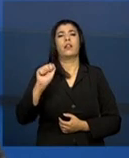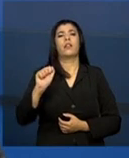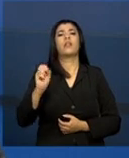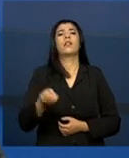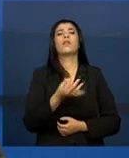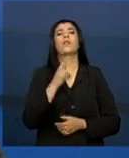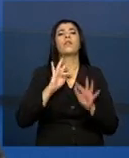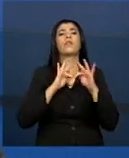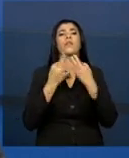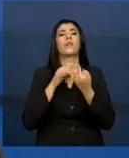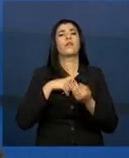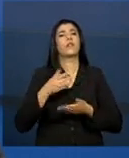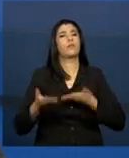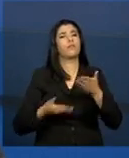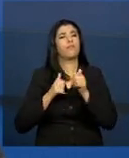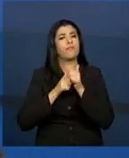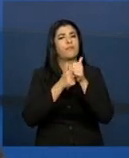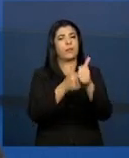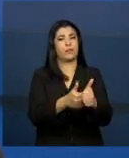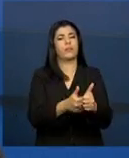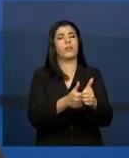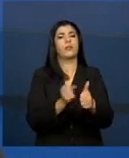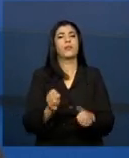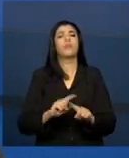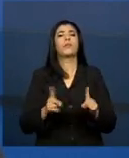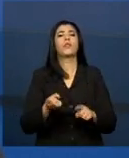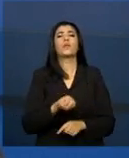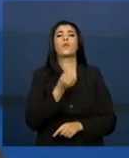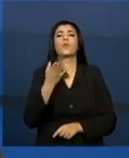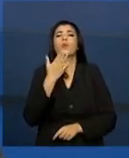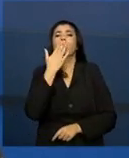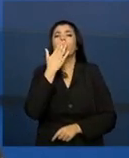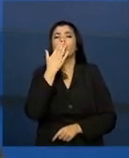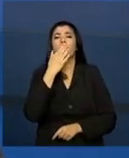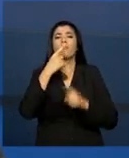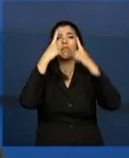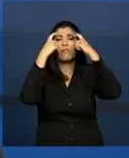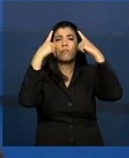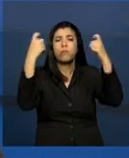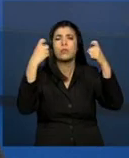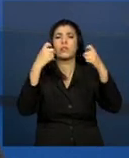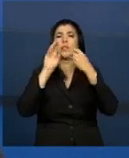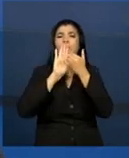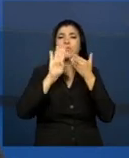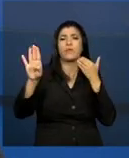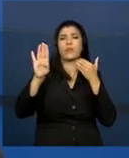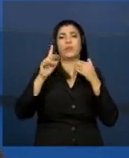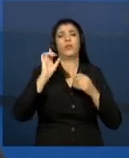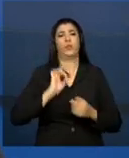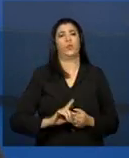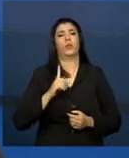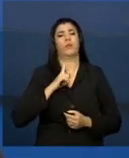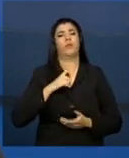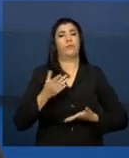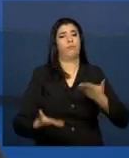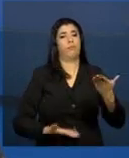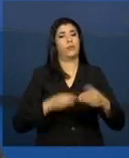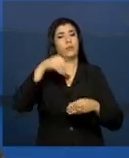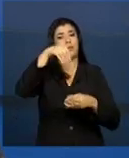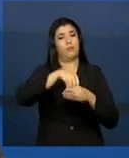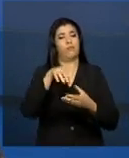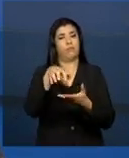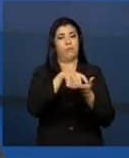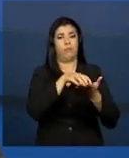sendo acompanhadas, mas qual era o tipo de situação de violência e violação de direito que estava sendo atendido naquela unidade.